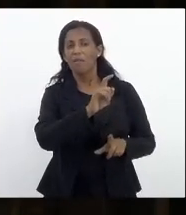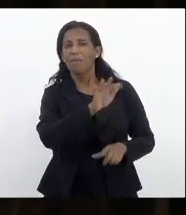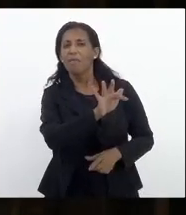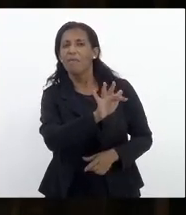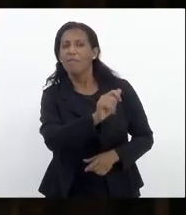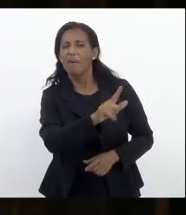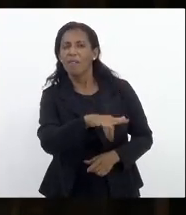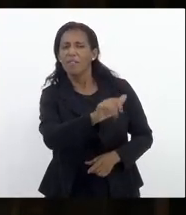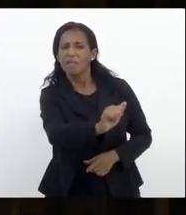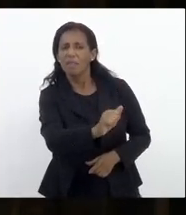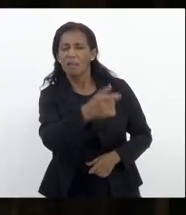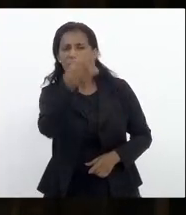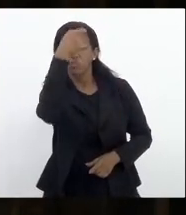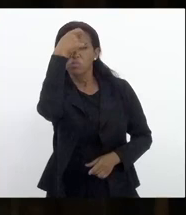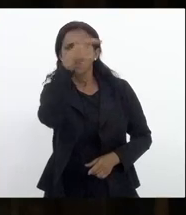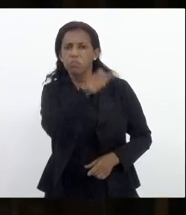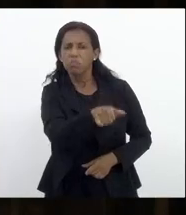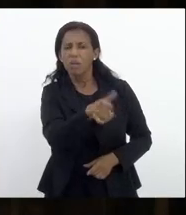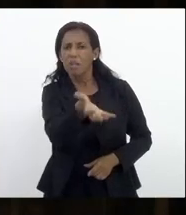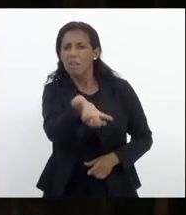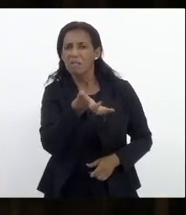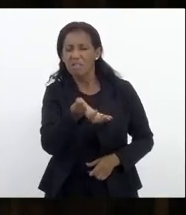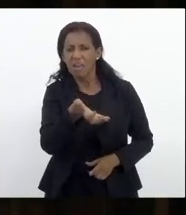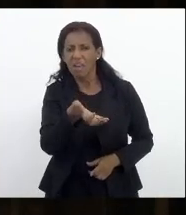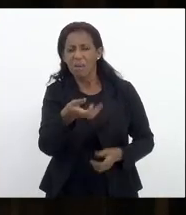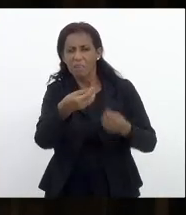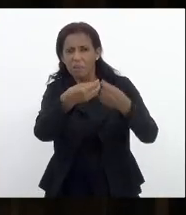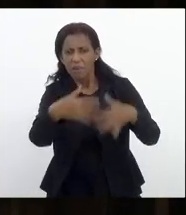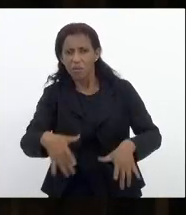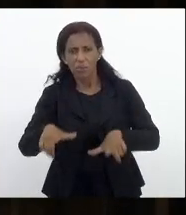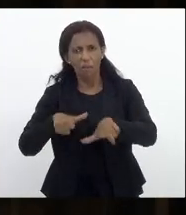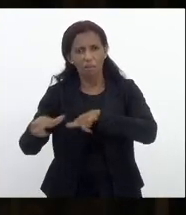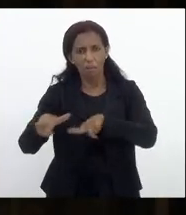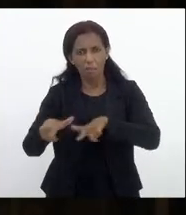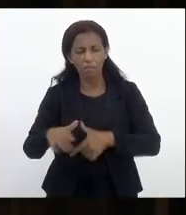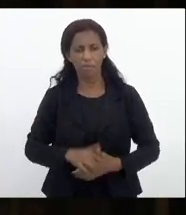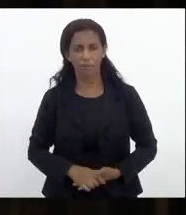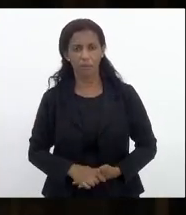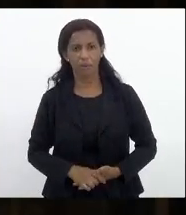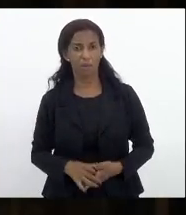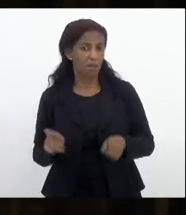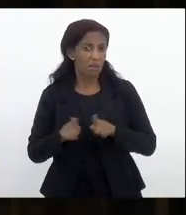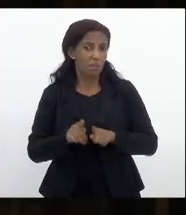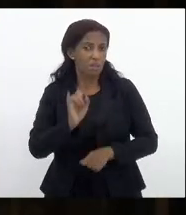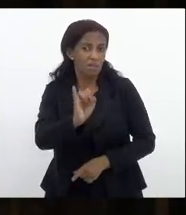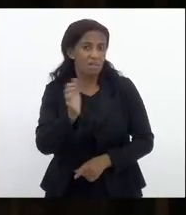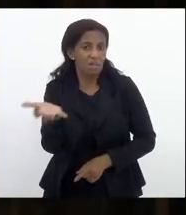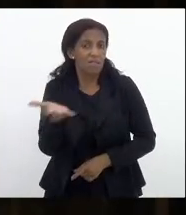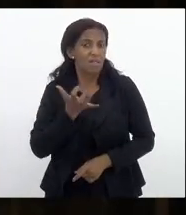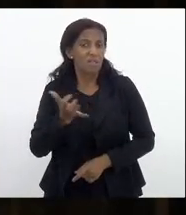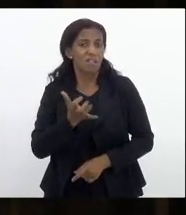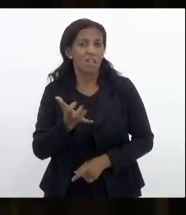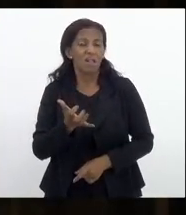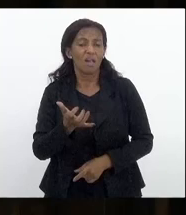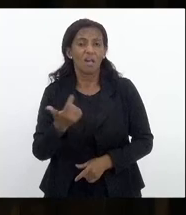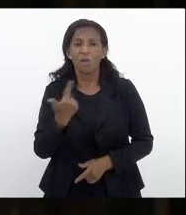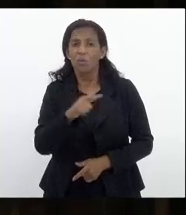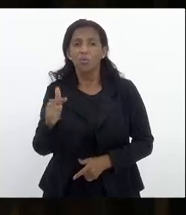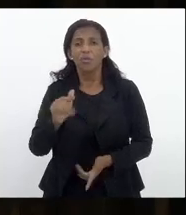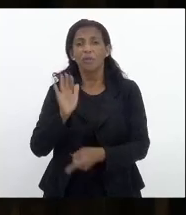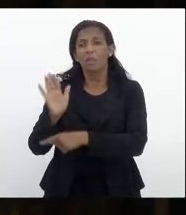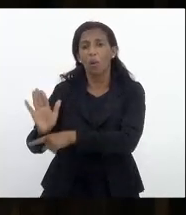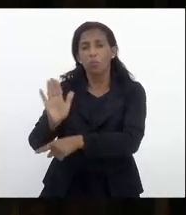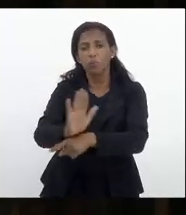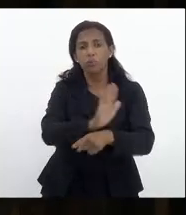consciência vai querer prejudicar servidores até porque se quisesse não tinha feito tantos benefícios